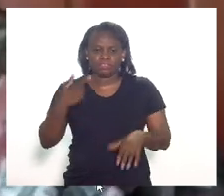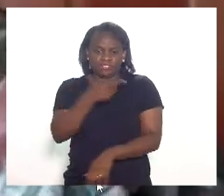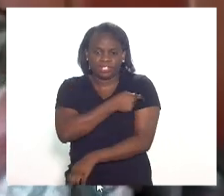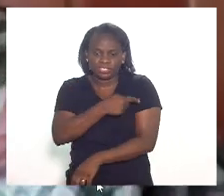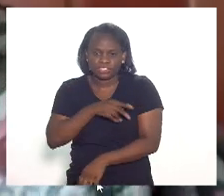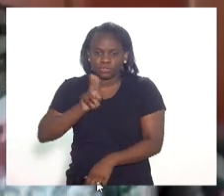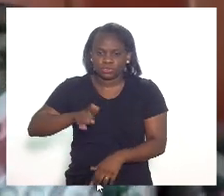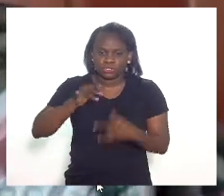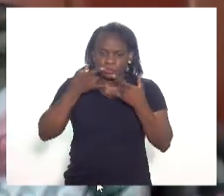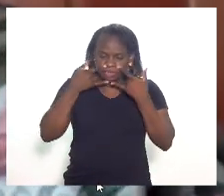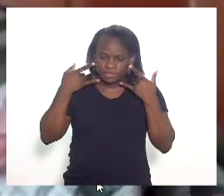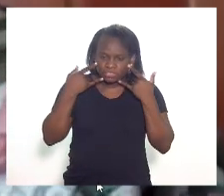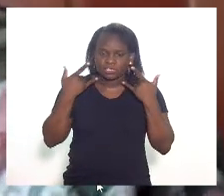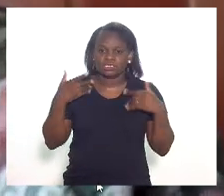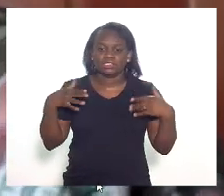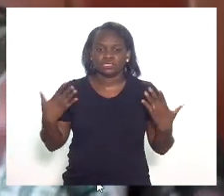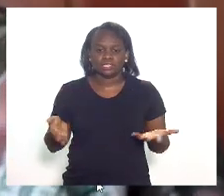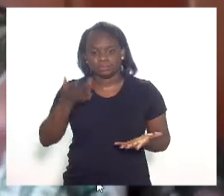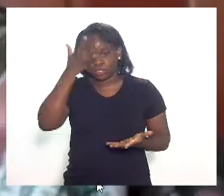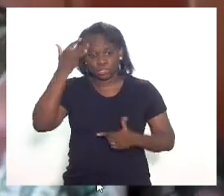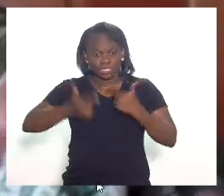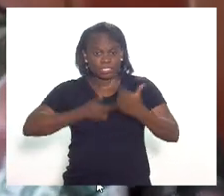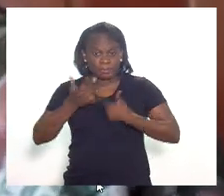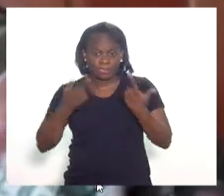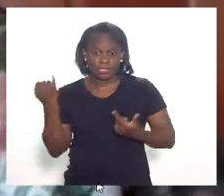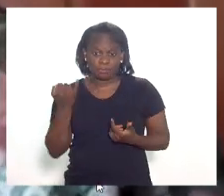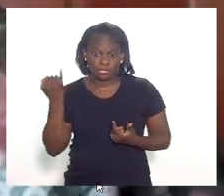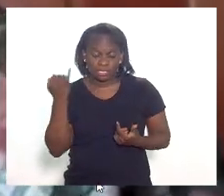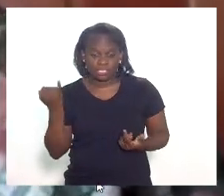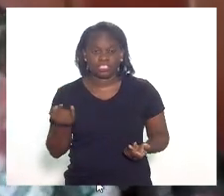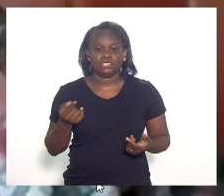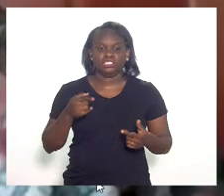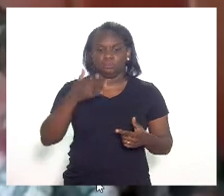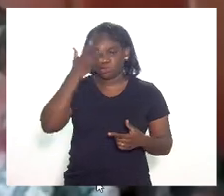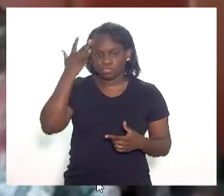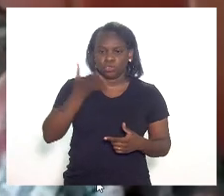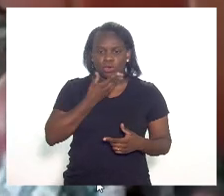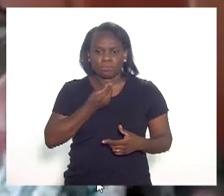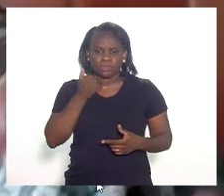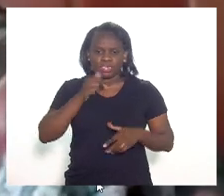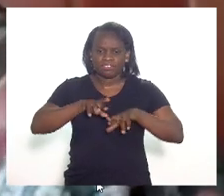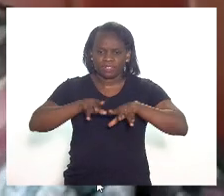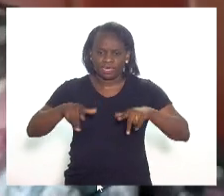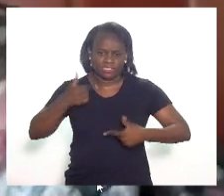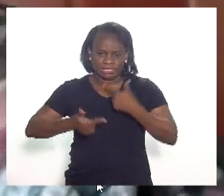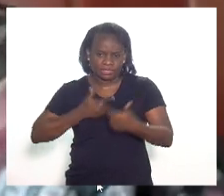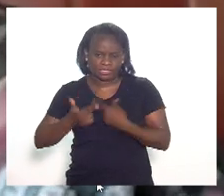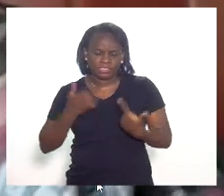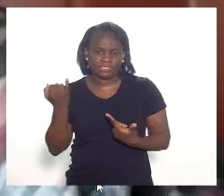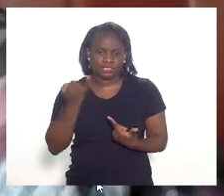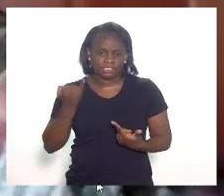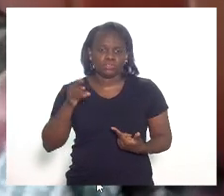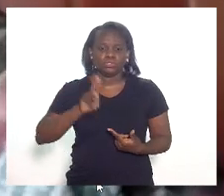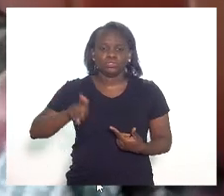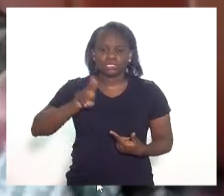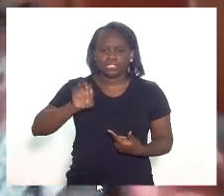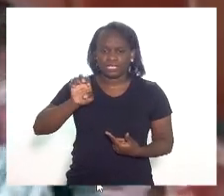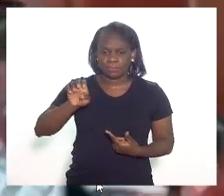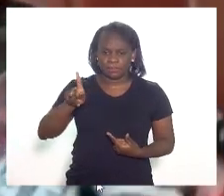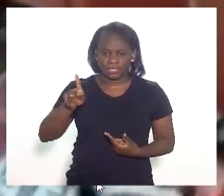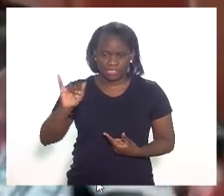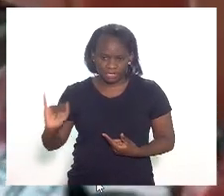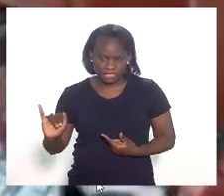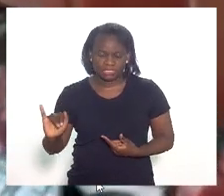uso de máscaras. No caso dos trabalhadores essenciais, trabalhadores e trabalhadoras essenciais, a utilização dos equipamentos de